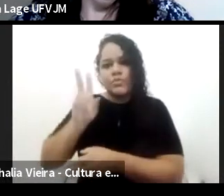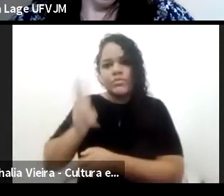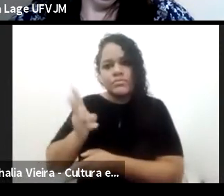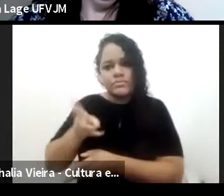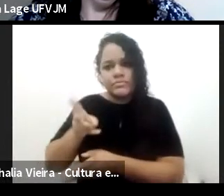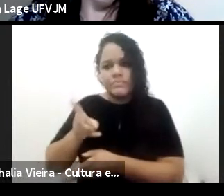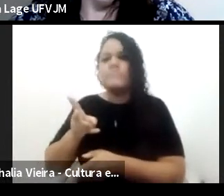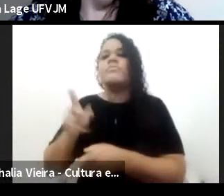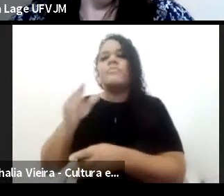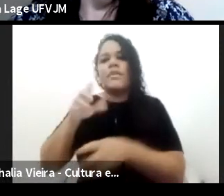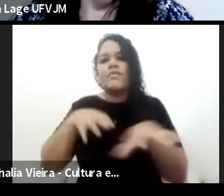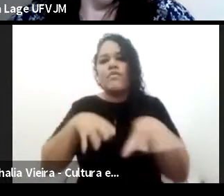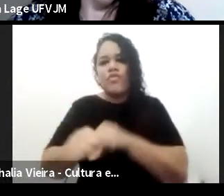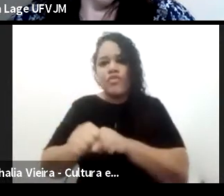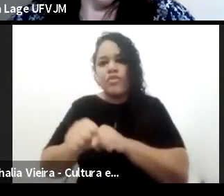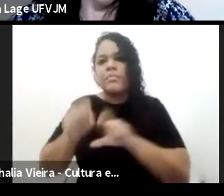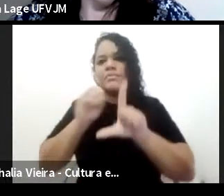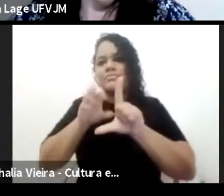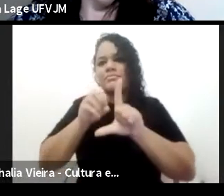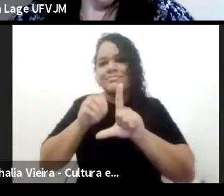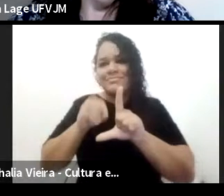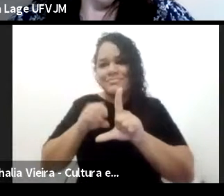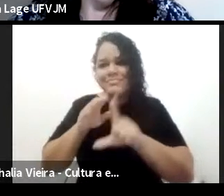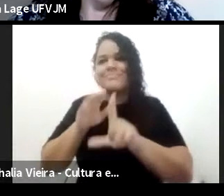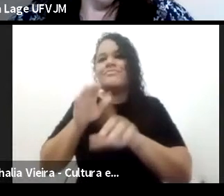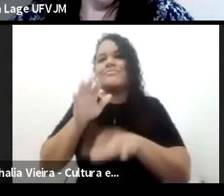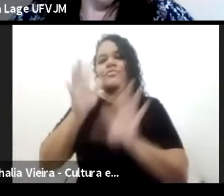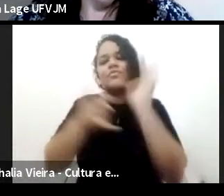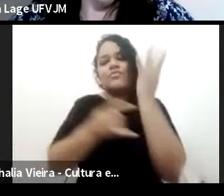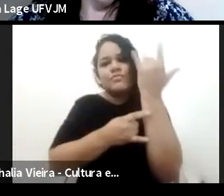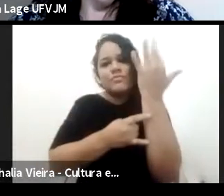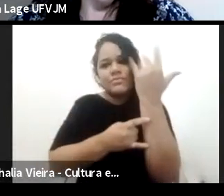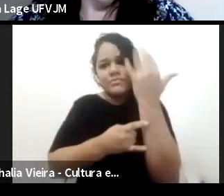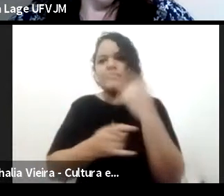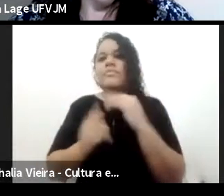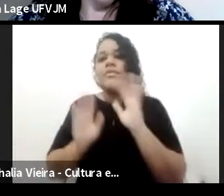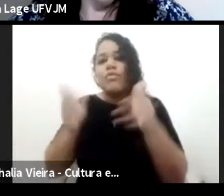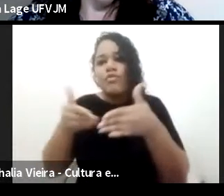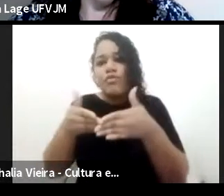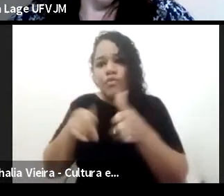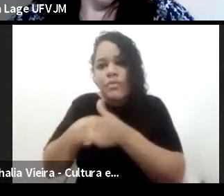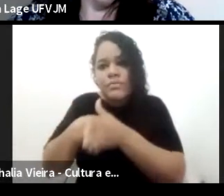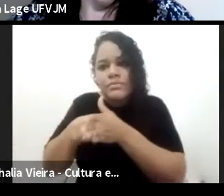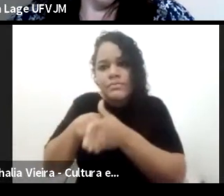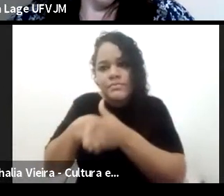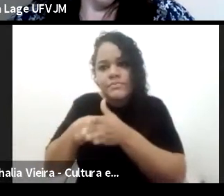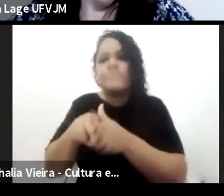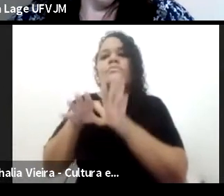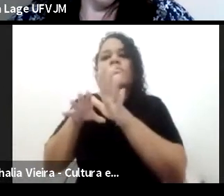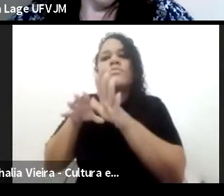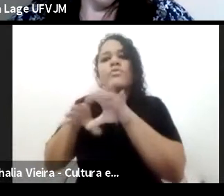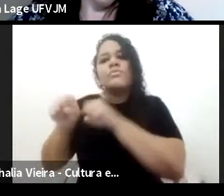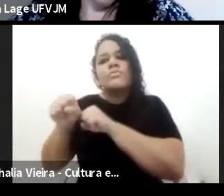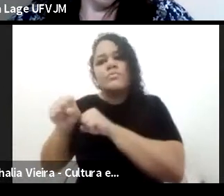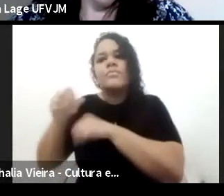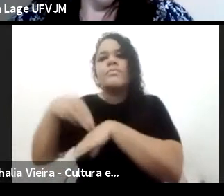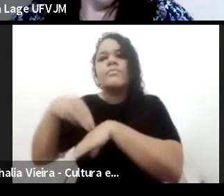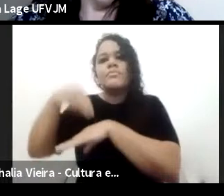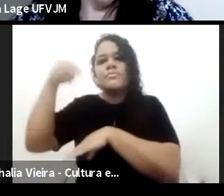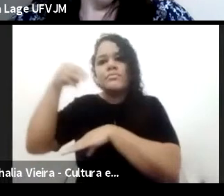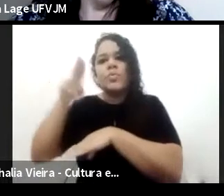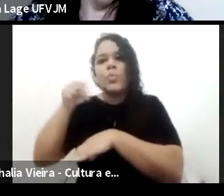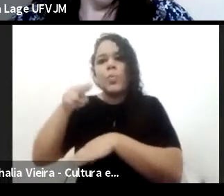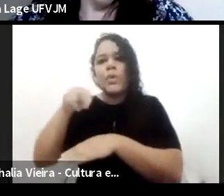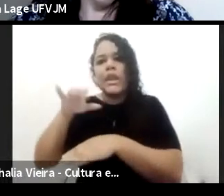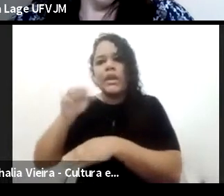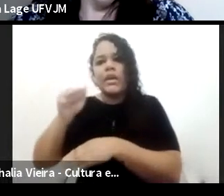UFMG. Concentrou sua formação em Educação, fazendo mestrado na Unicamp, doutorado na UFMG e